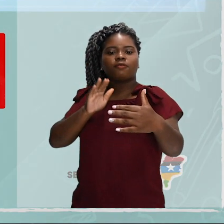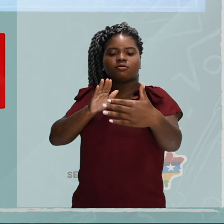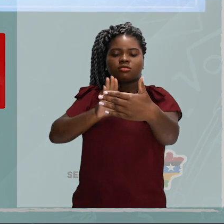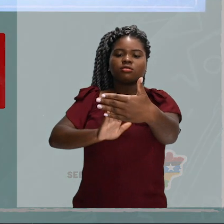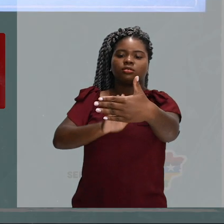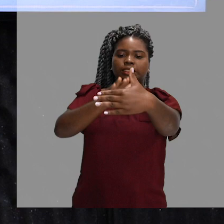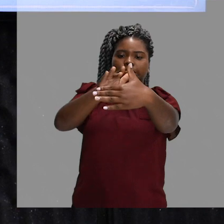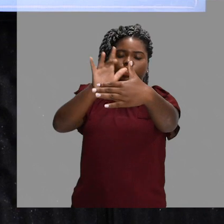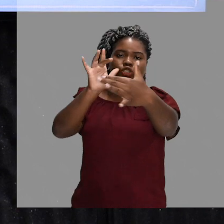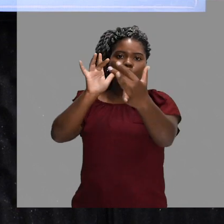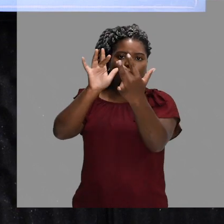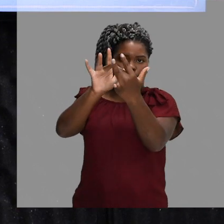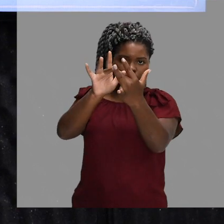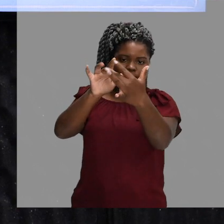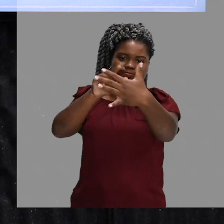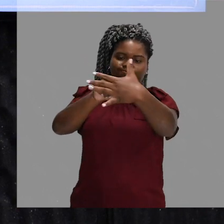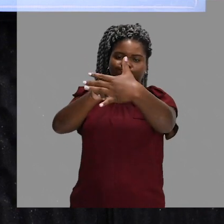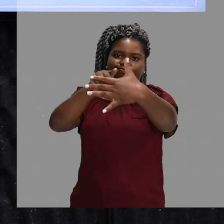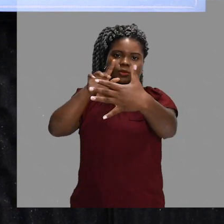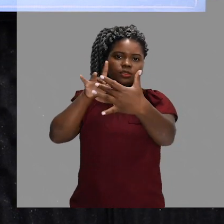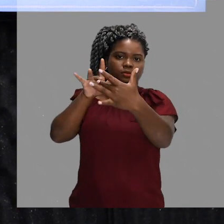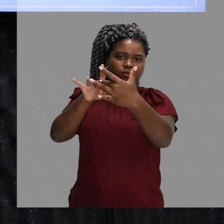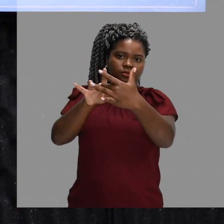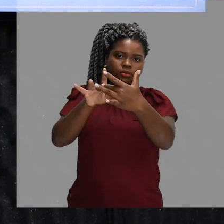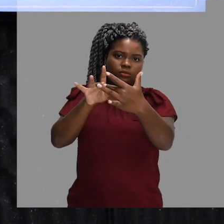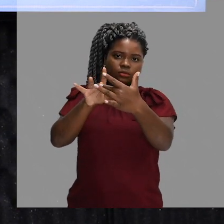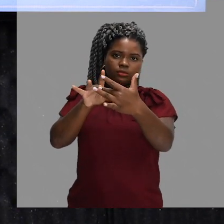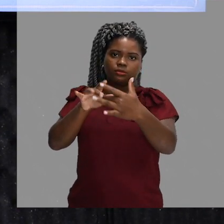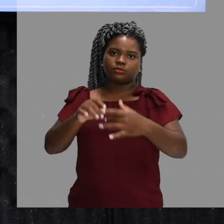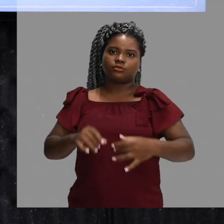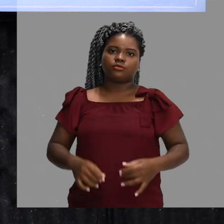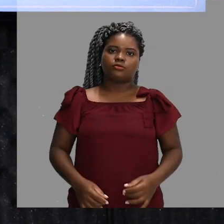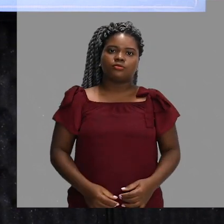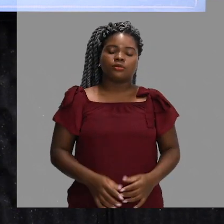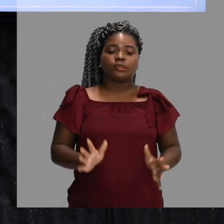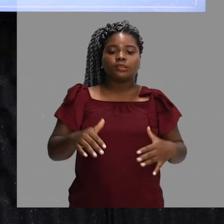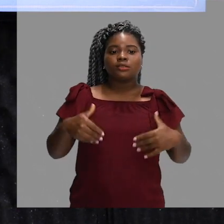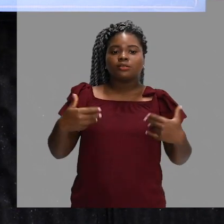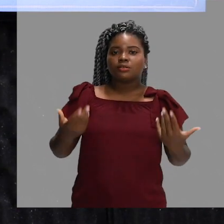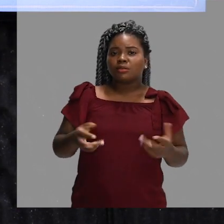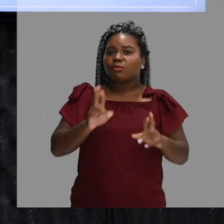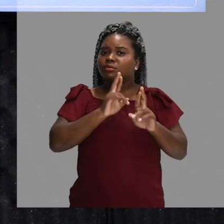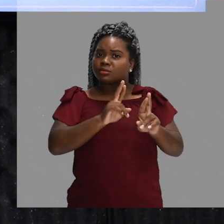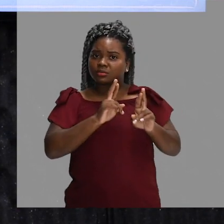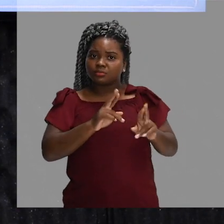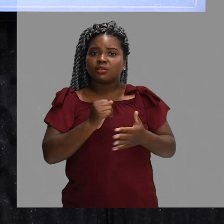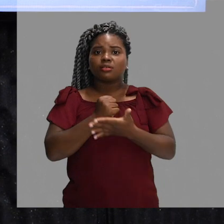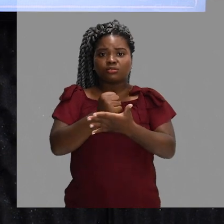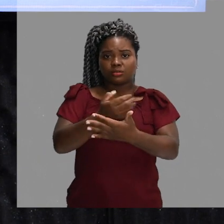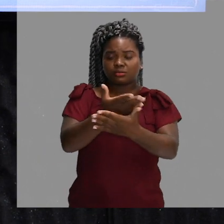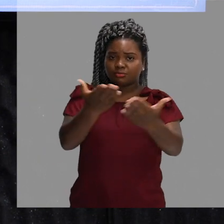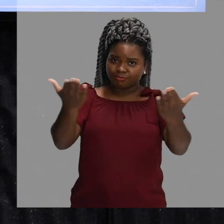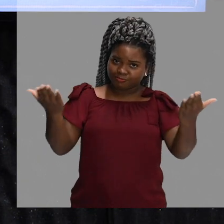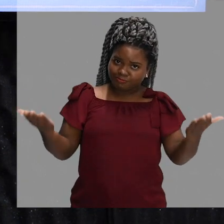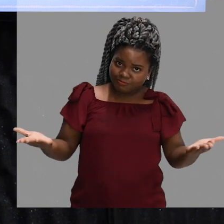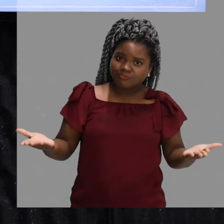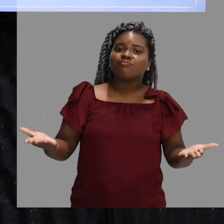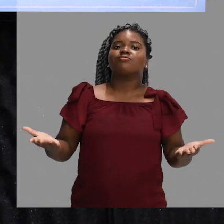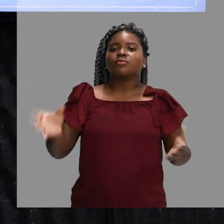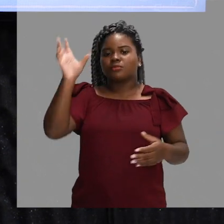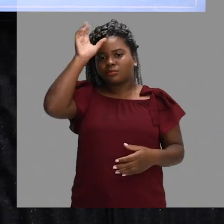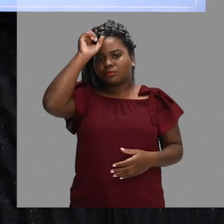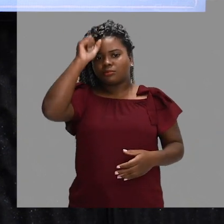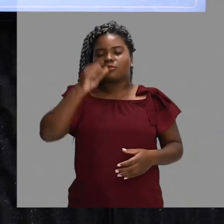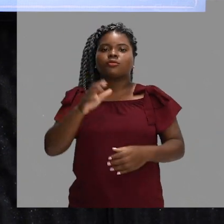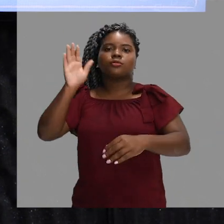ataque, esse ataque não será validado, tá certo? Então, ele não pode invadir. Então, galerinha, espero ter contribuído com vocês. Aprendemos aqui um